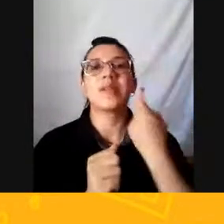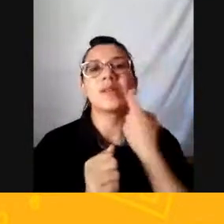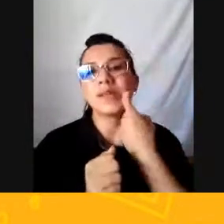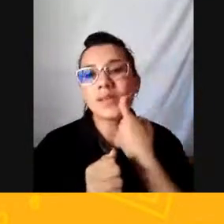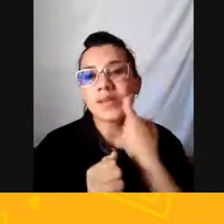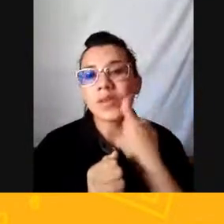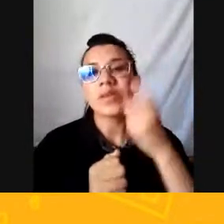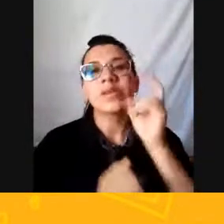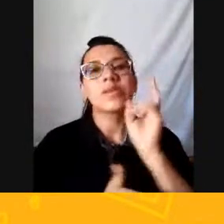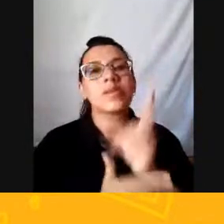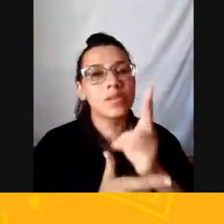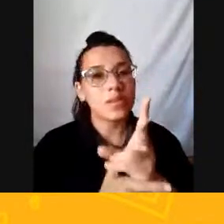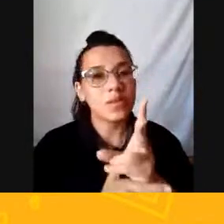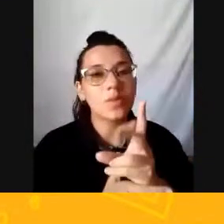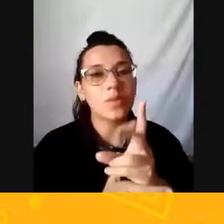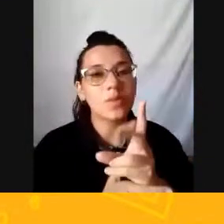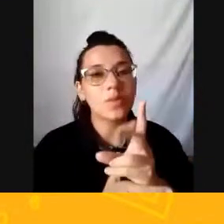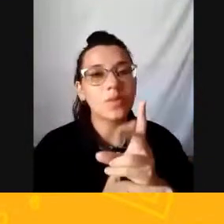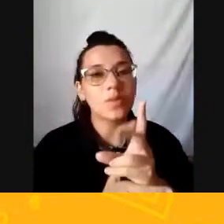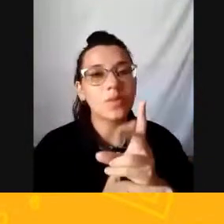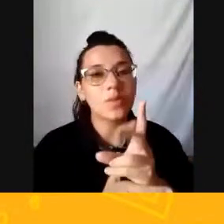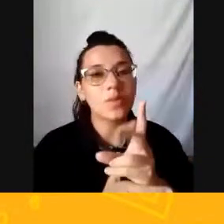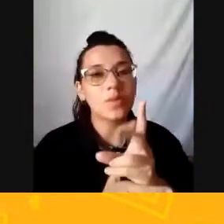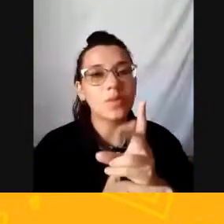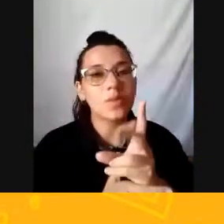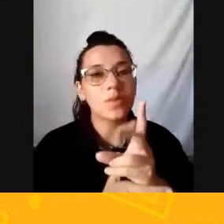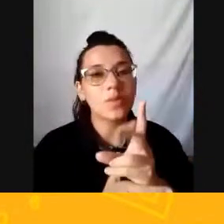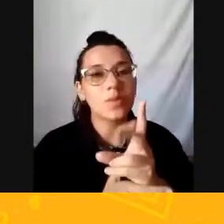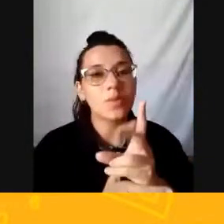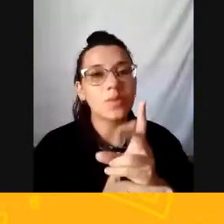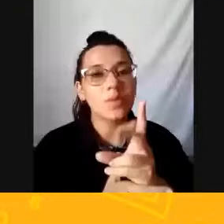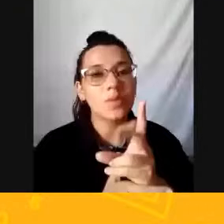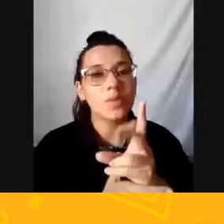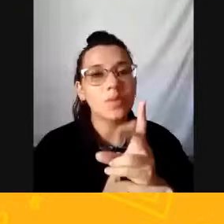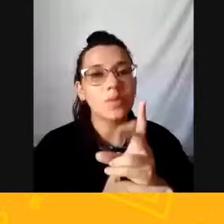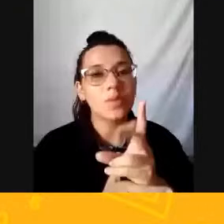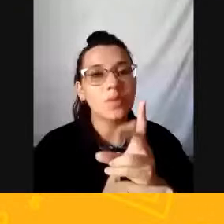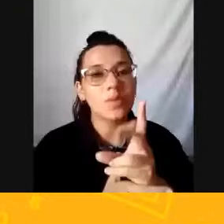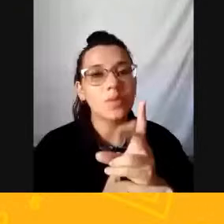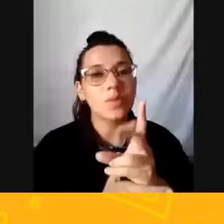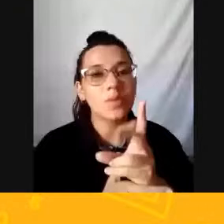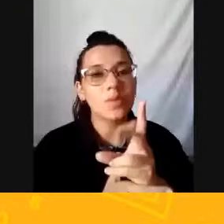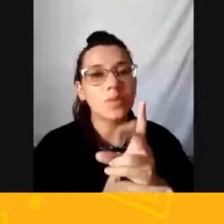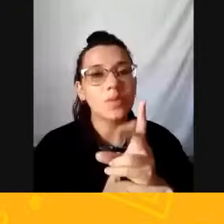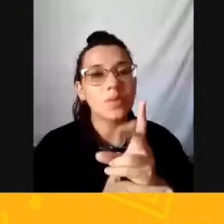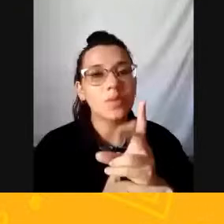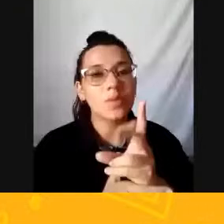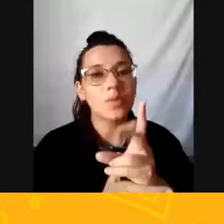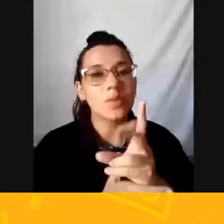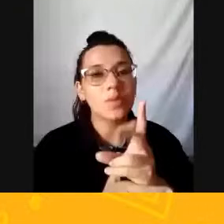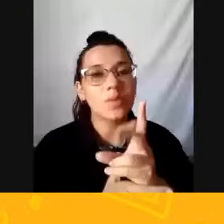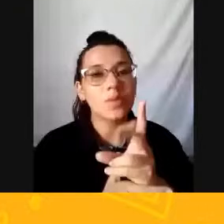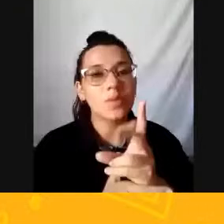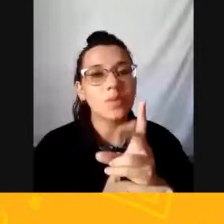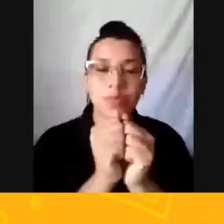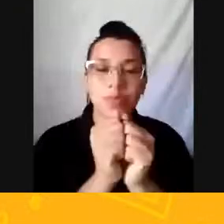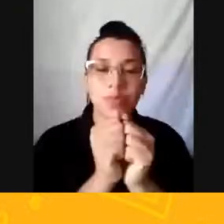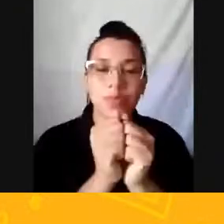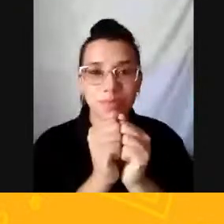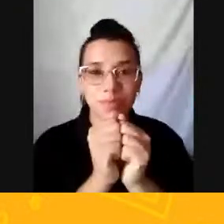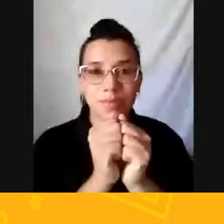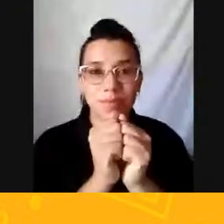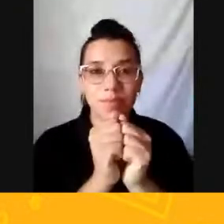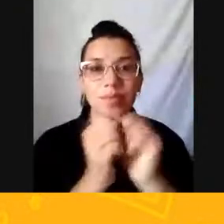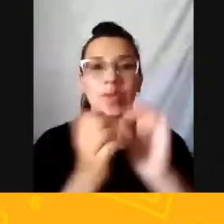Tô de Casa no Enem Muito obrigado Para a Micaele Que esteve aí com a gente Fazendo a tradução E também para a professora Cláudia